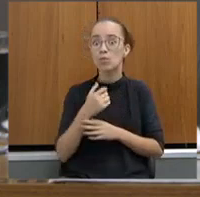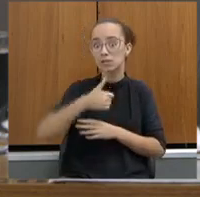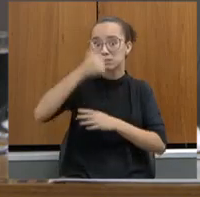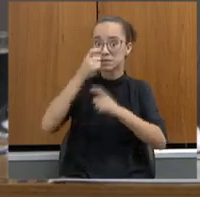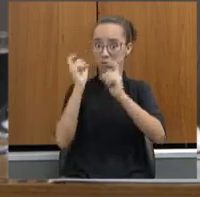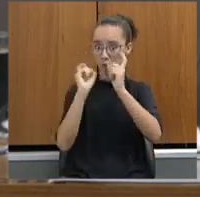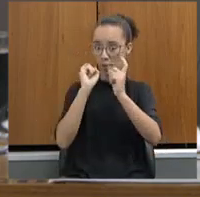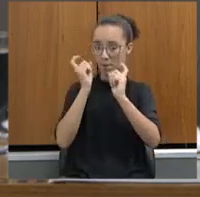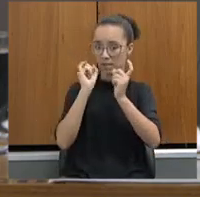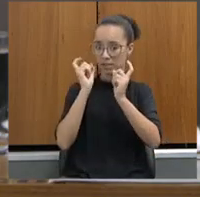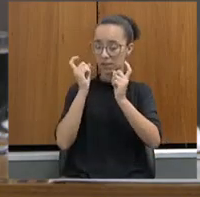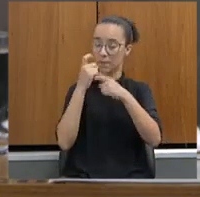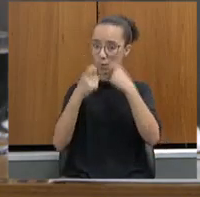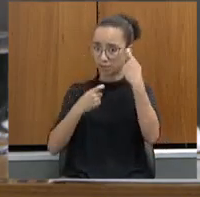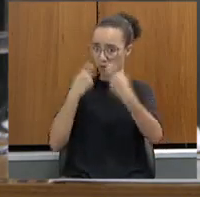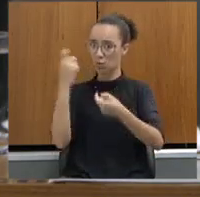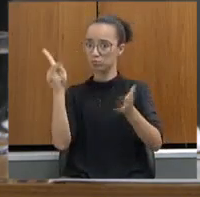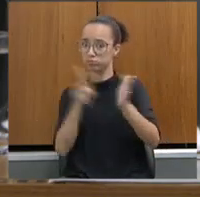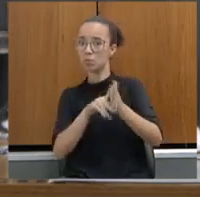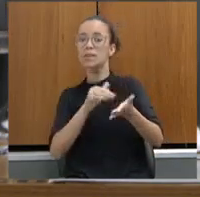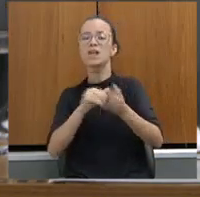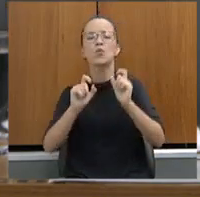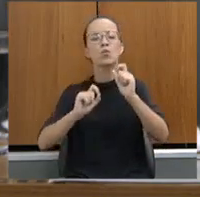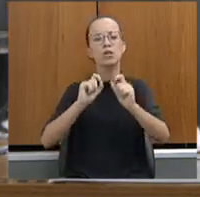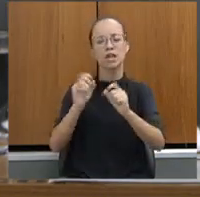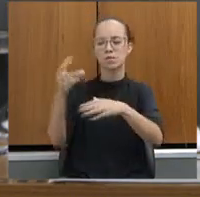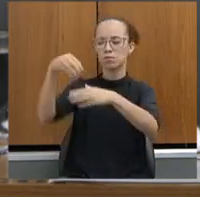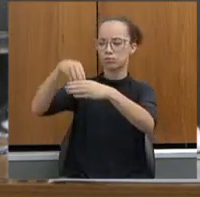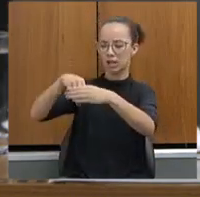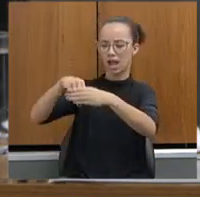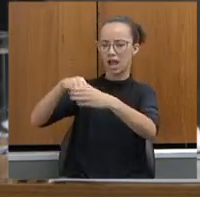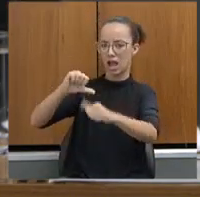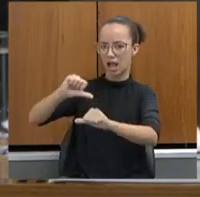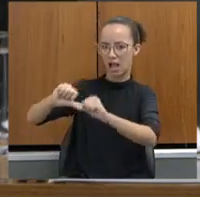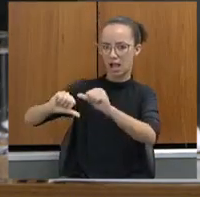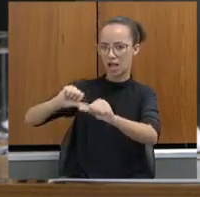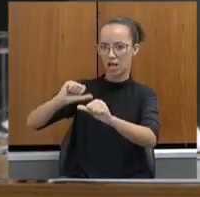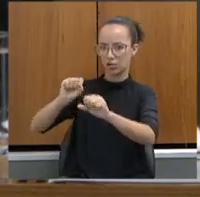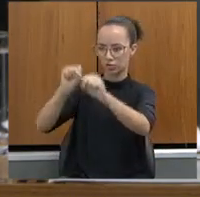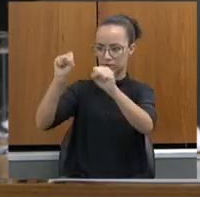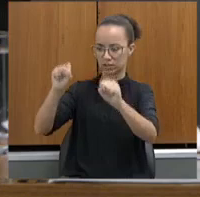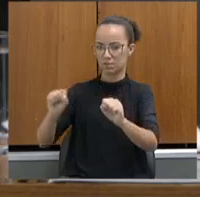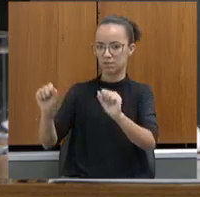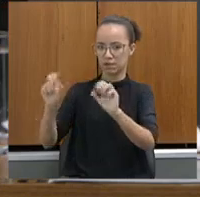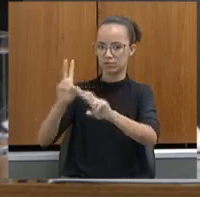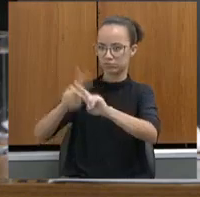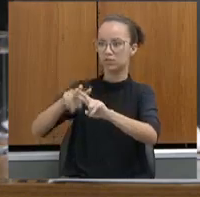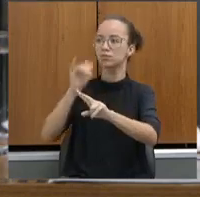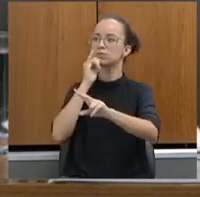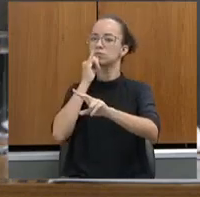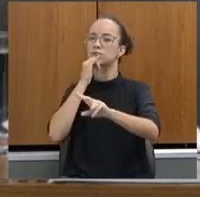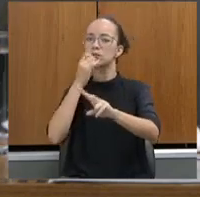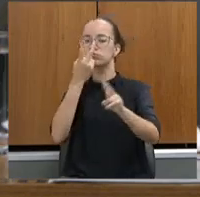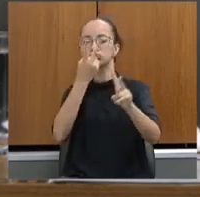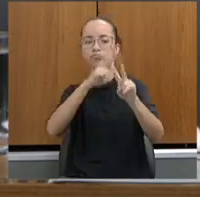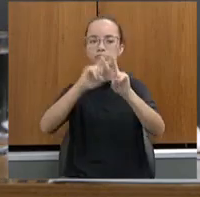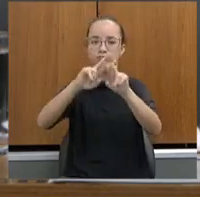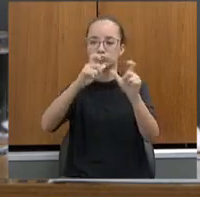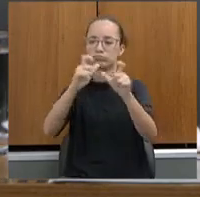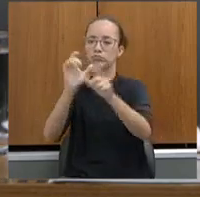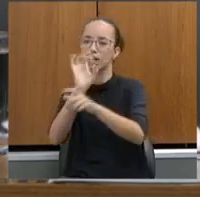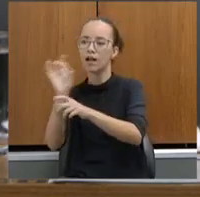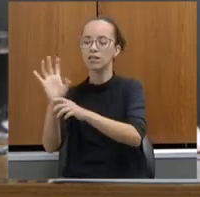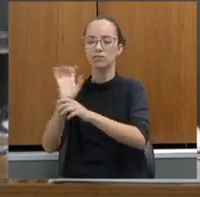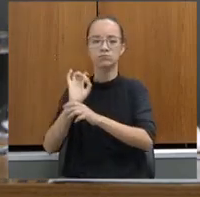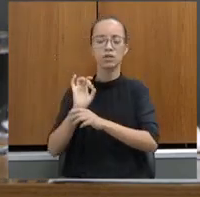secretaria, não só com a modificação interna do sistema prisional, eu digo nas celas, nas grades, é o